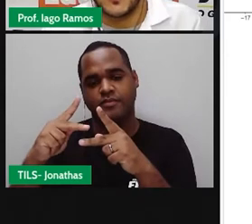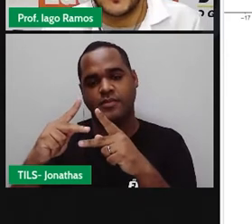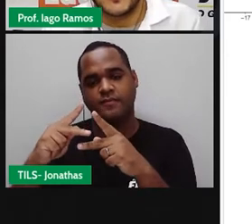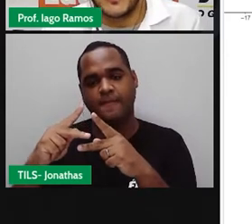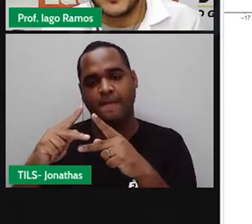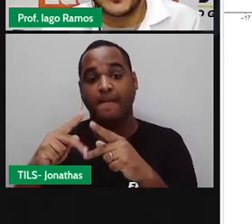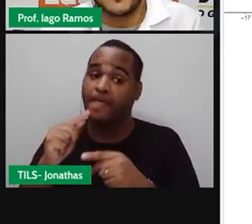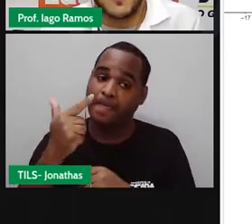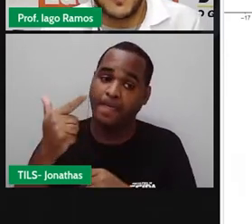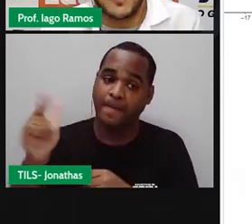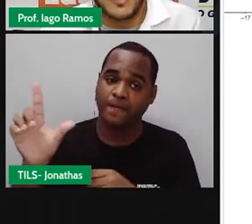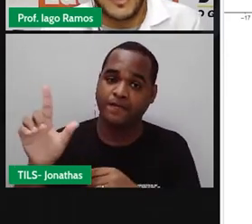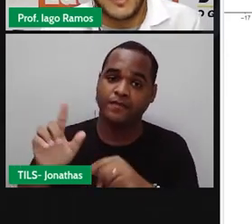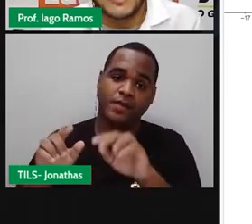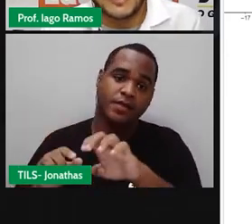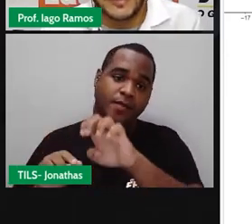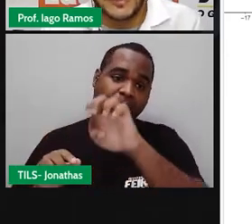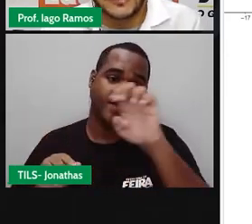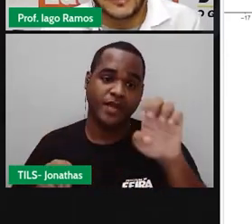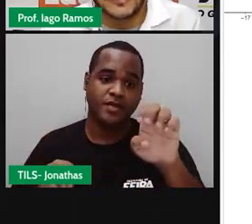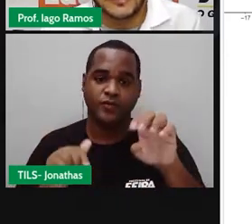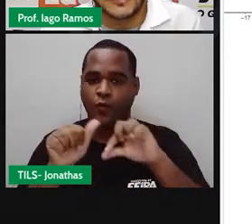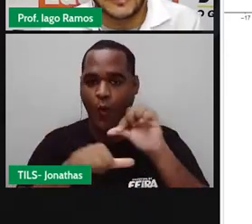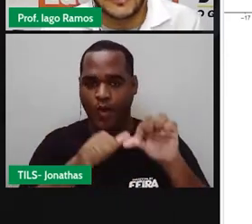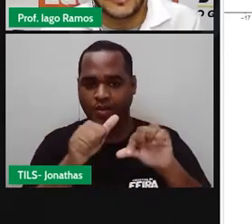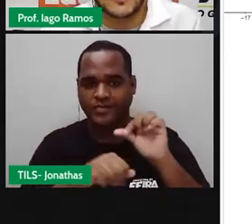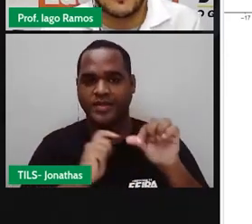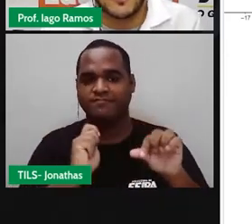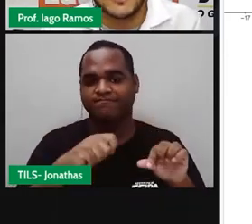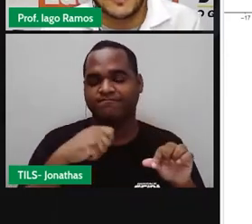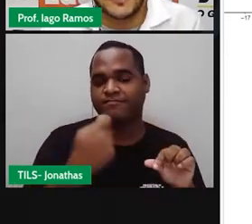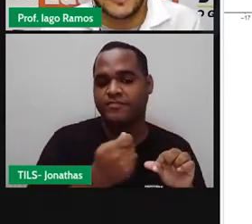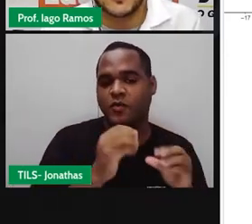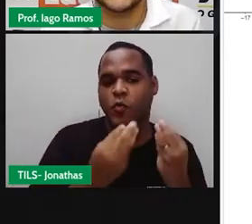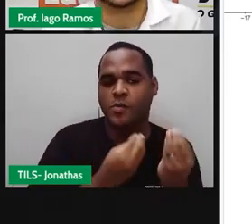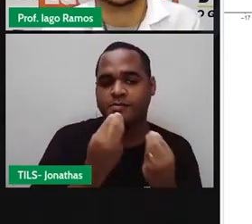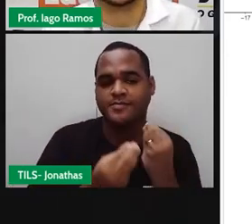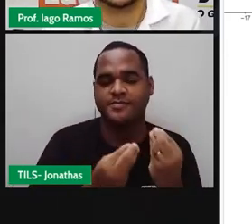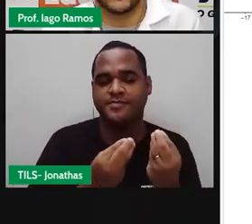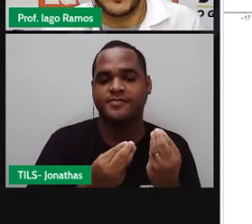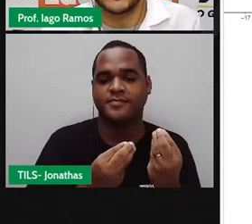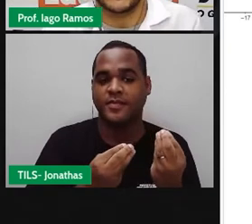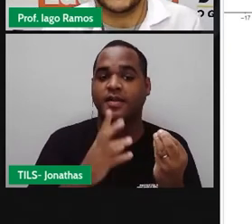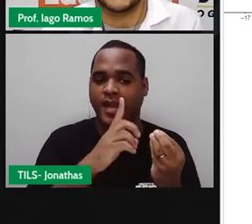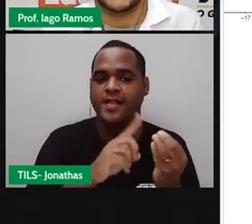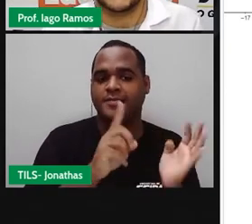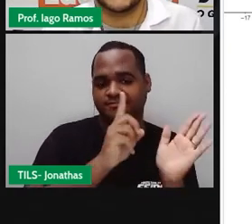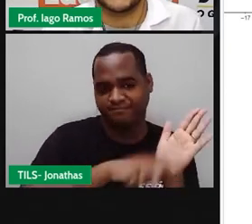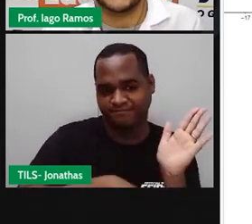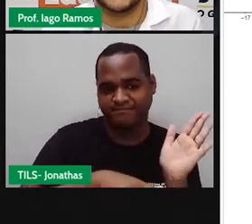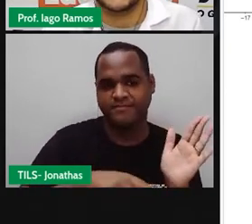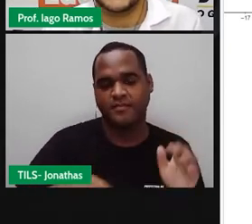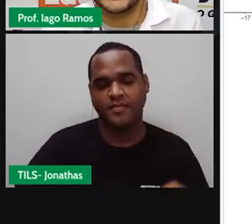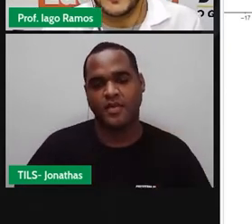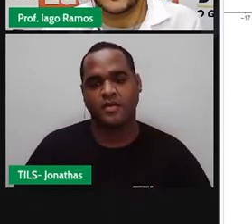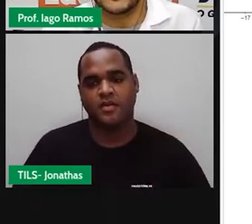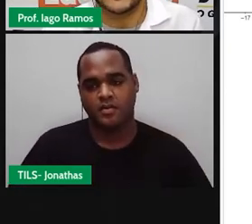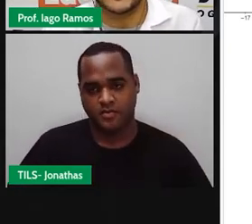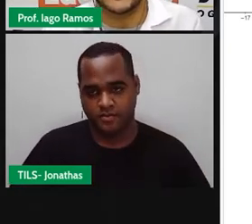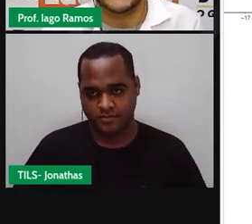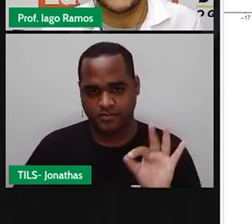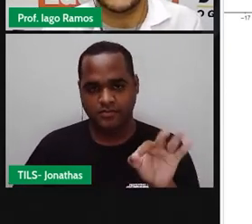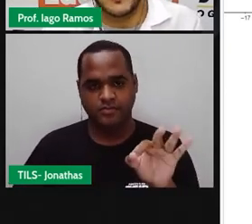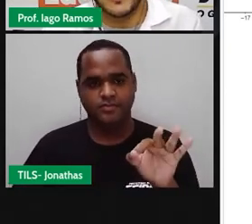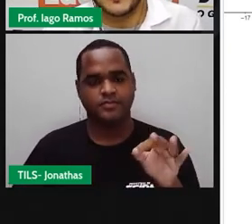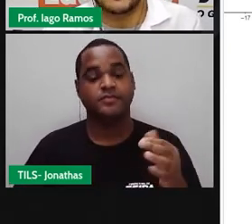Quem tiver à esquerda vai ser o menor. Certo?